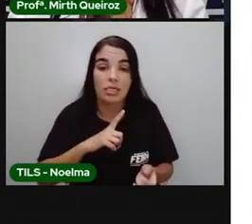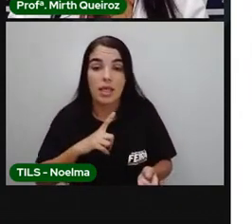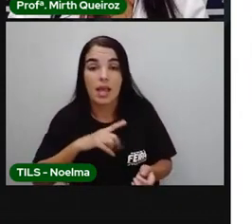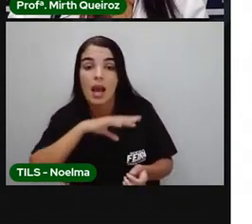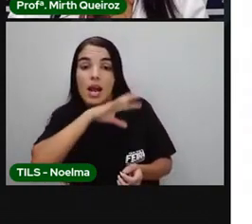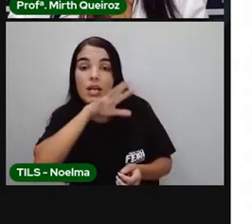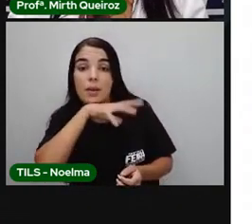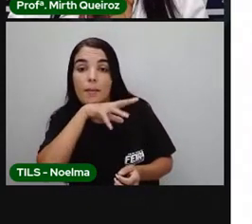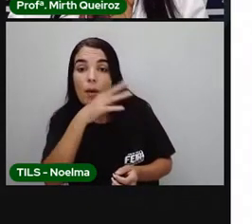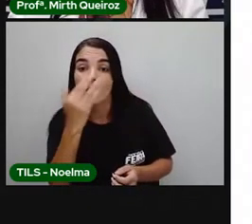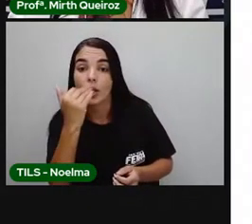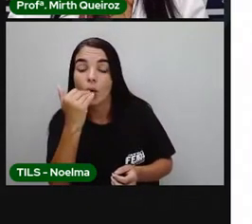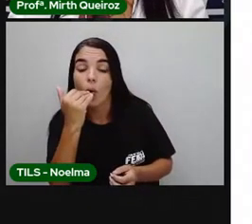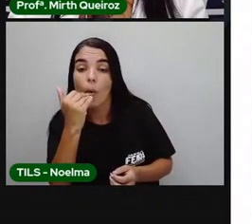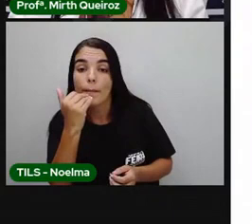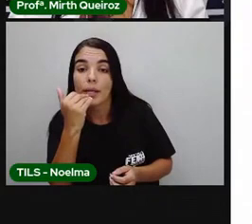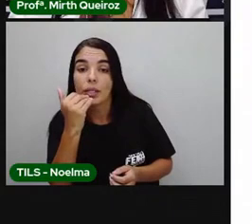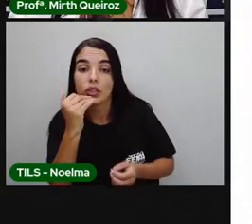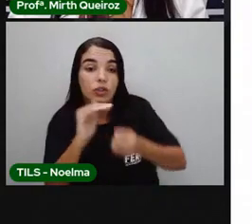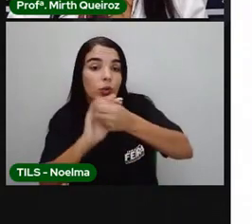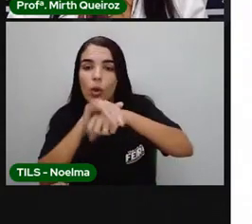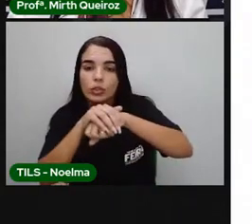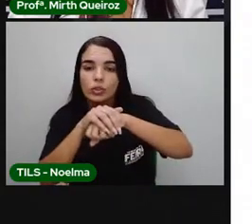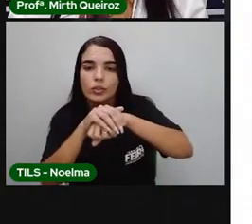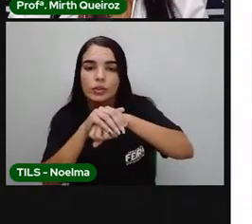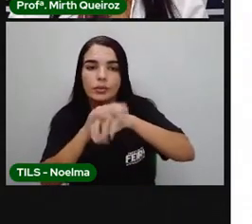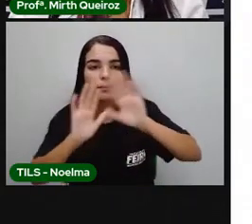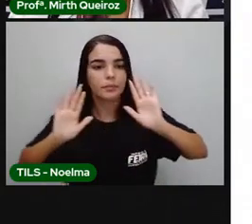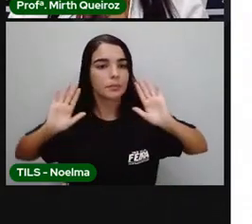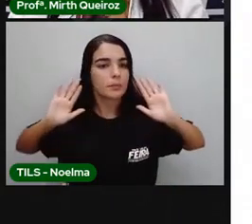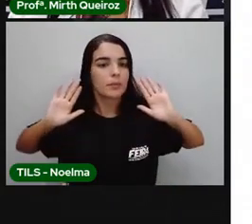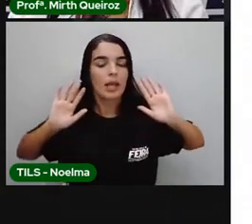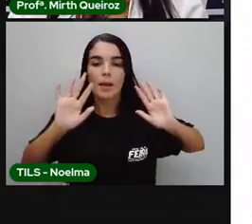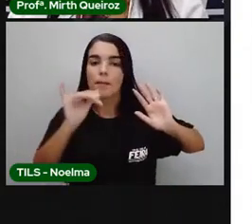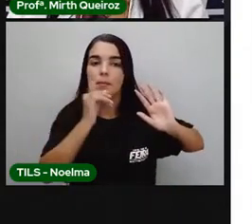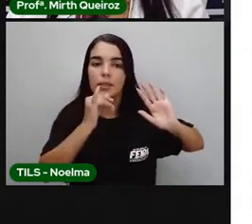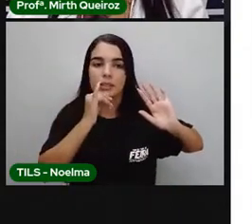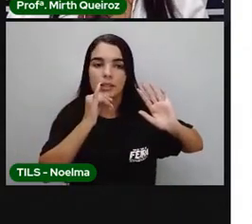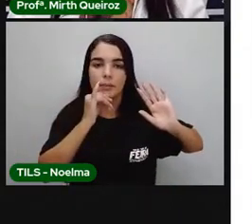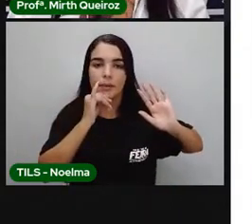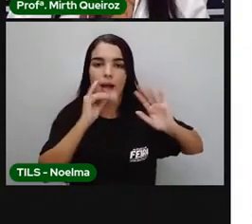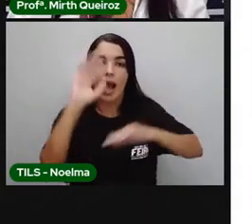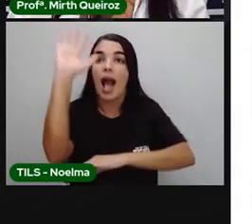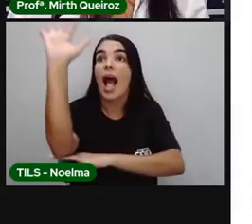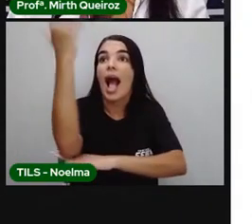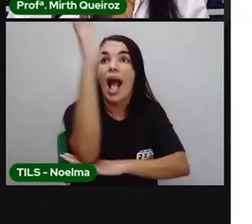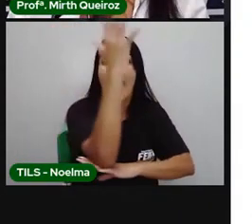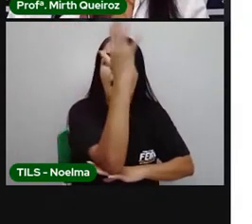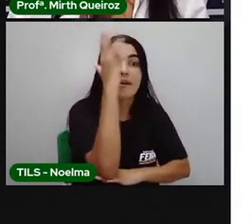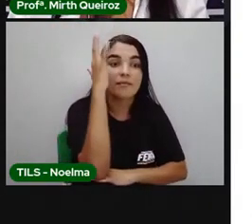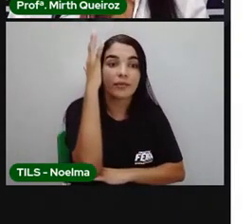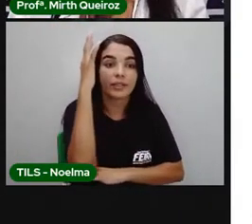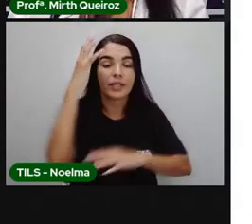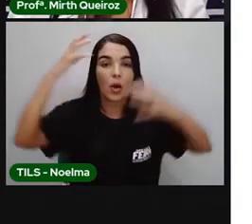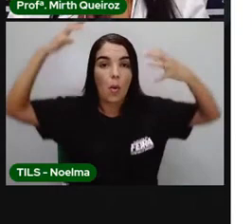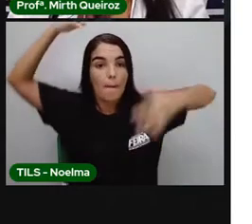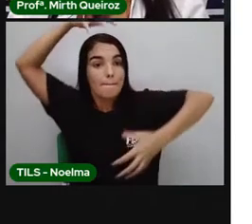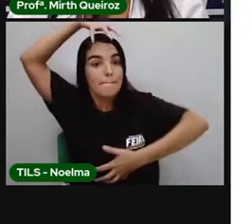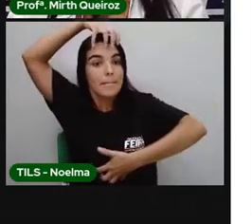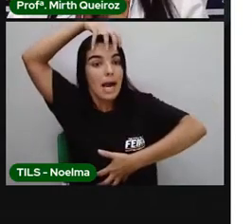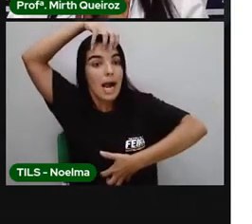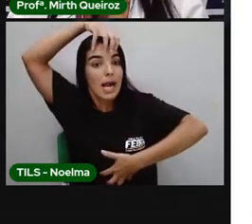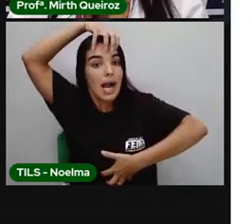Então, por exemplo, o macaco vive na árvore. A árvore é o habitat do macaco. Agora, os macacos, eles se